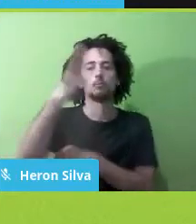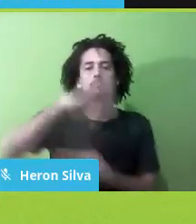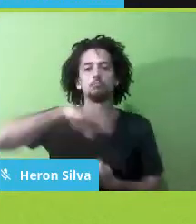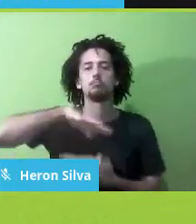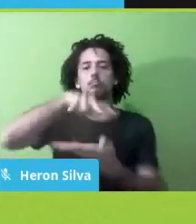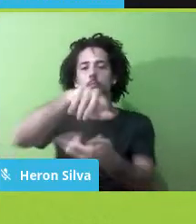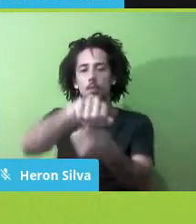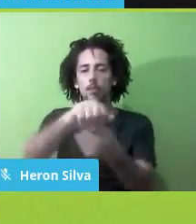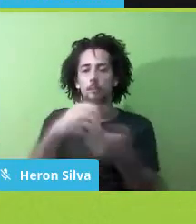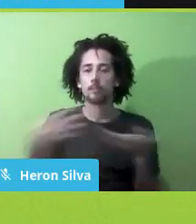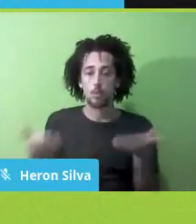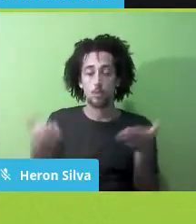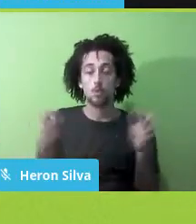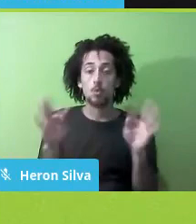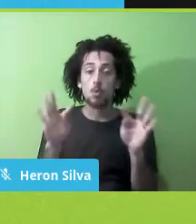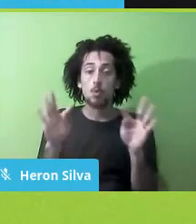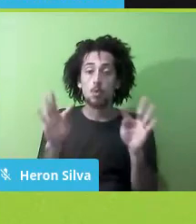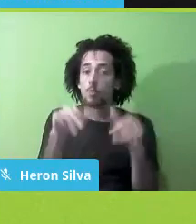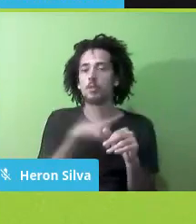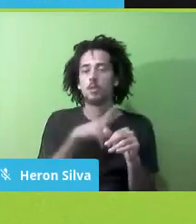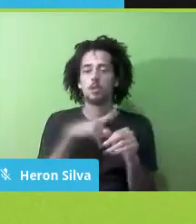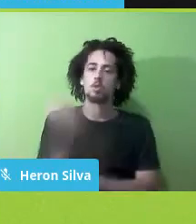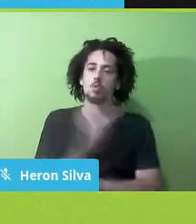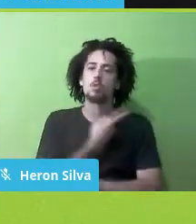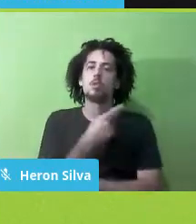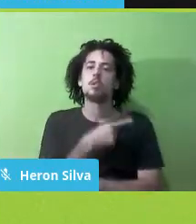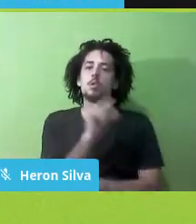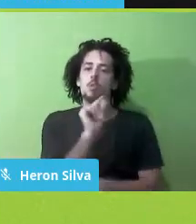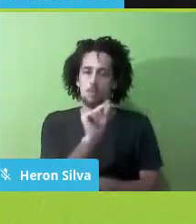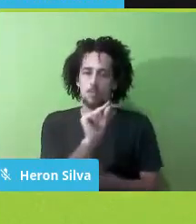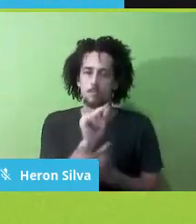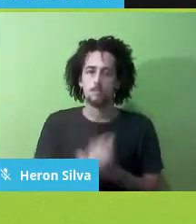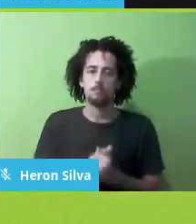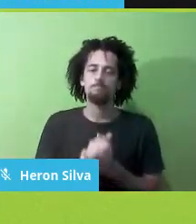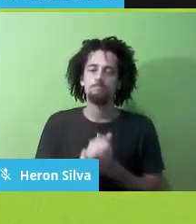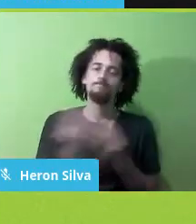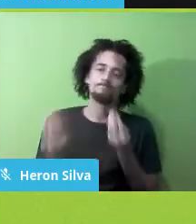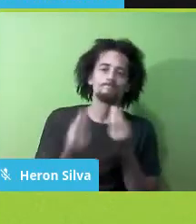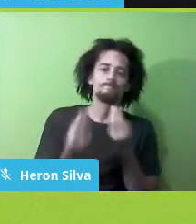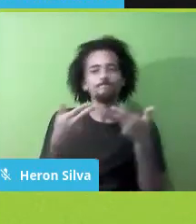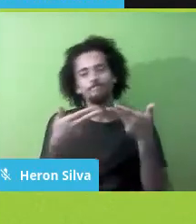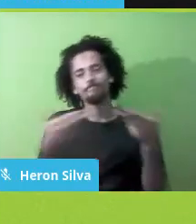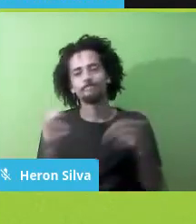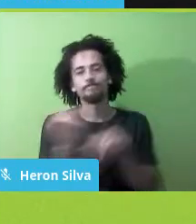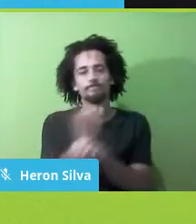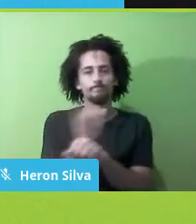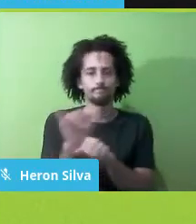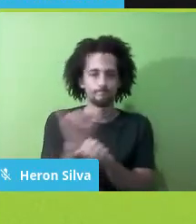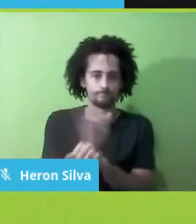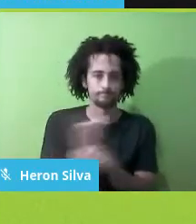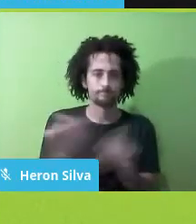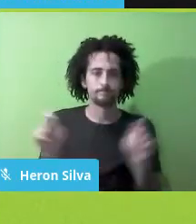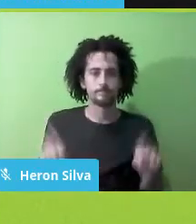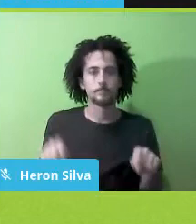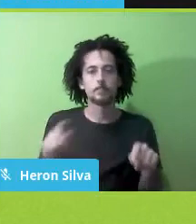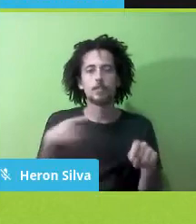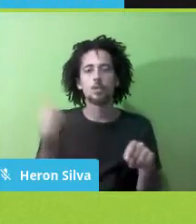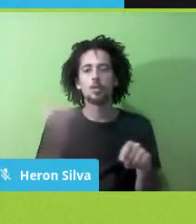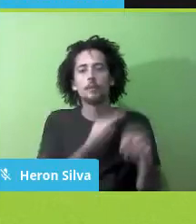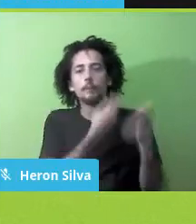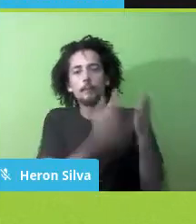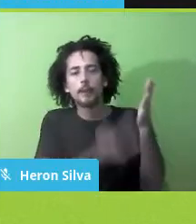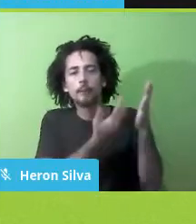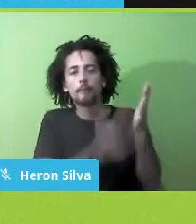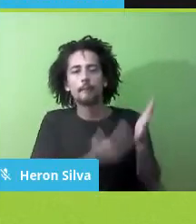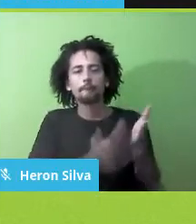isso tudo, a gente, de alguma maneira, foi perdendo, né? Foi, isso tudo